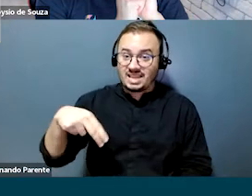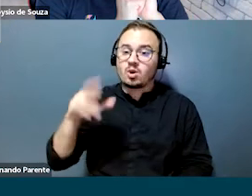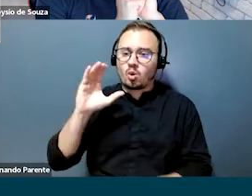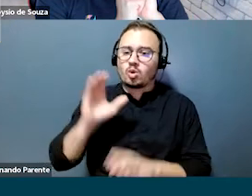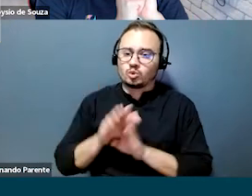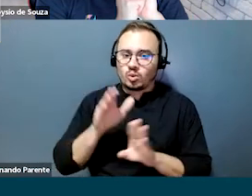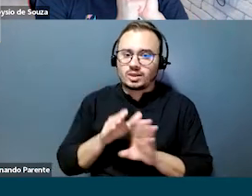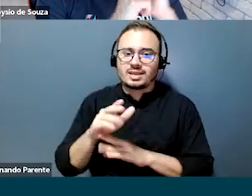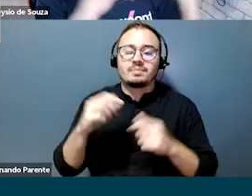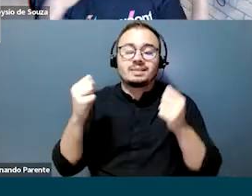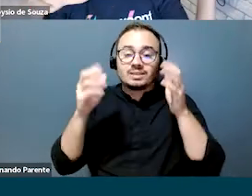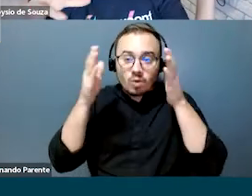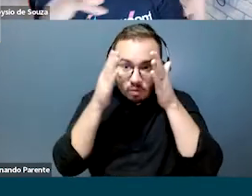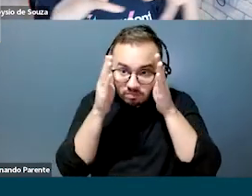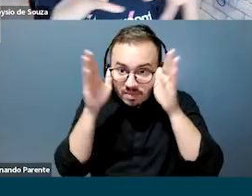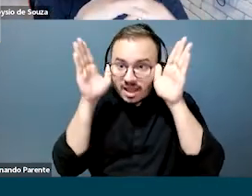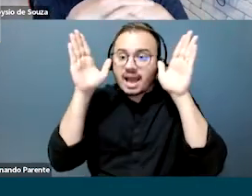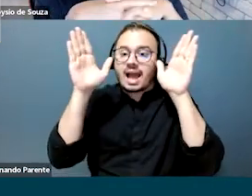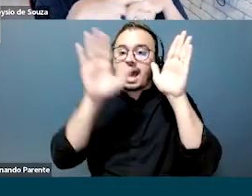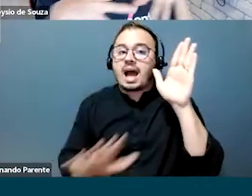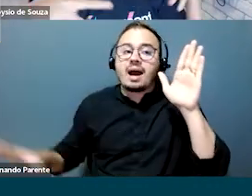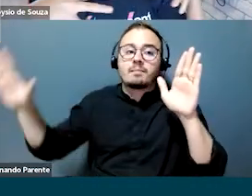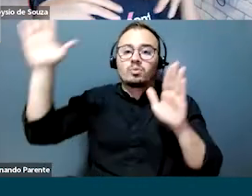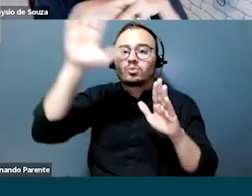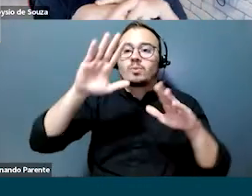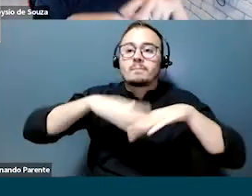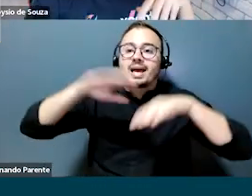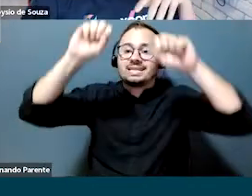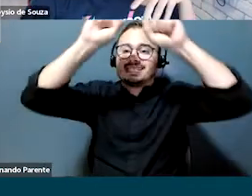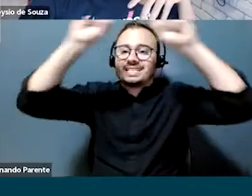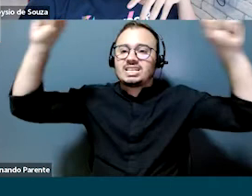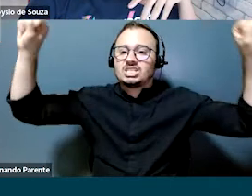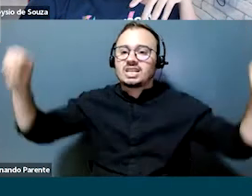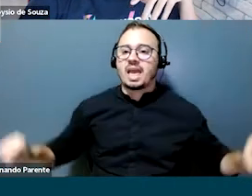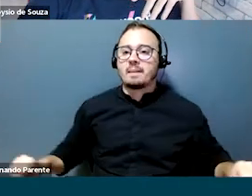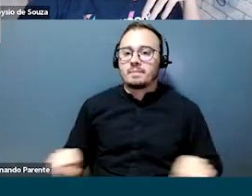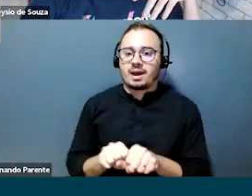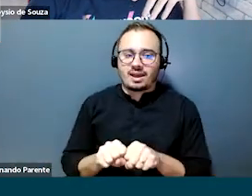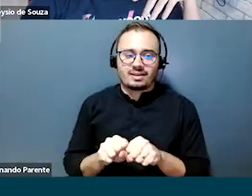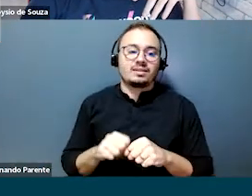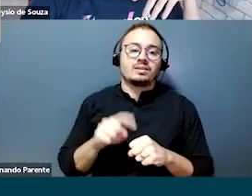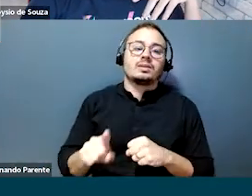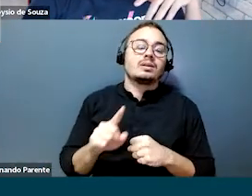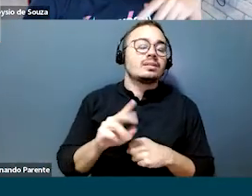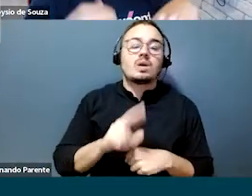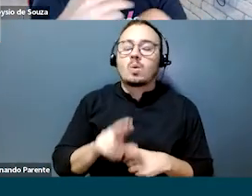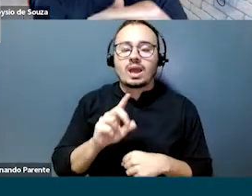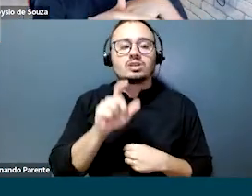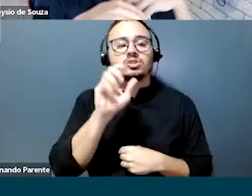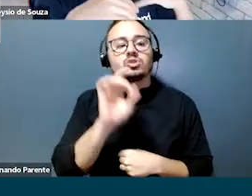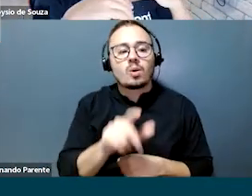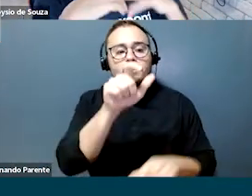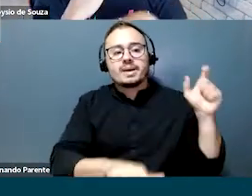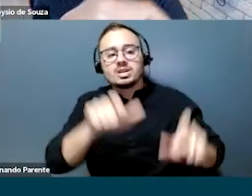precisa ter um olhar mais amplo, mais sistêmico, que contemple não só as pessoas, as